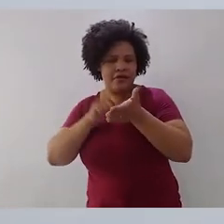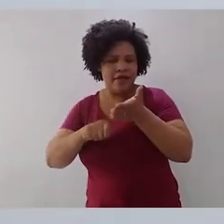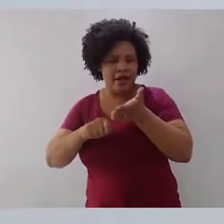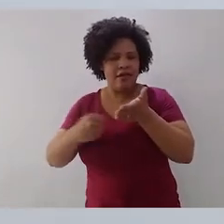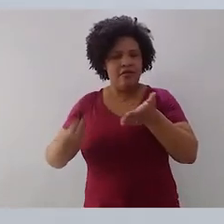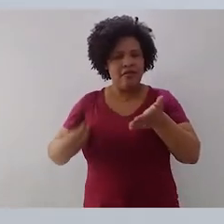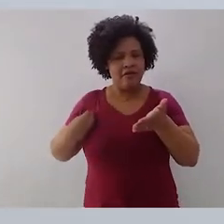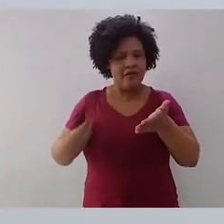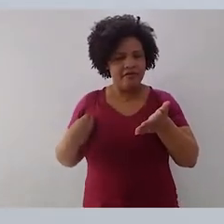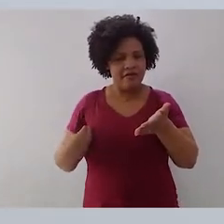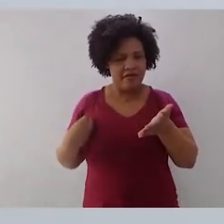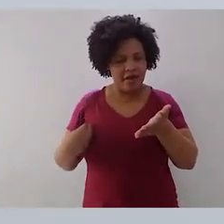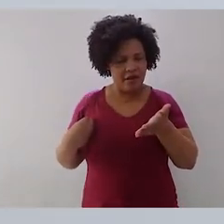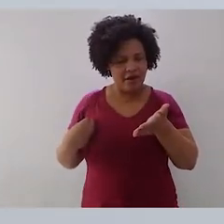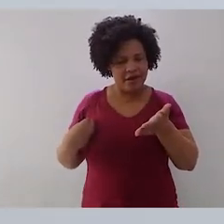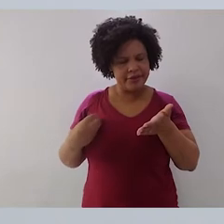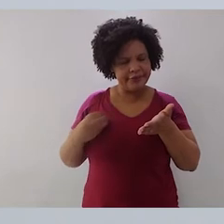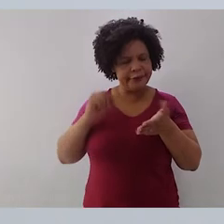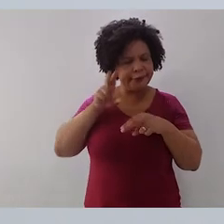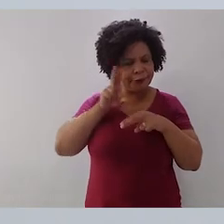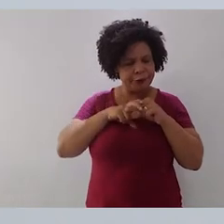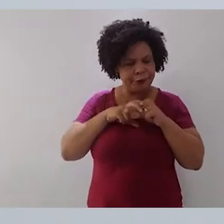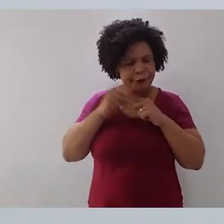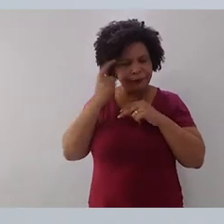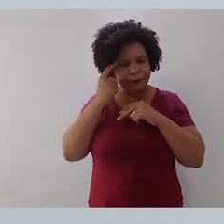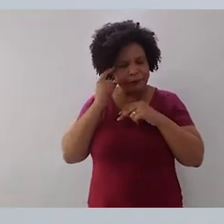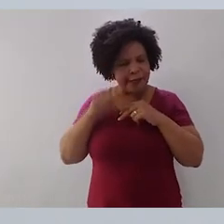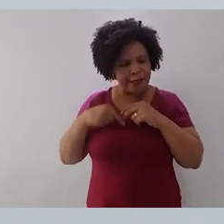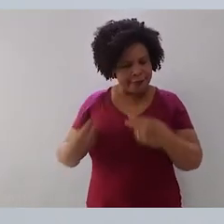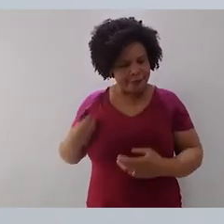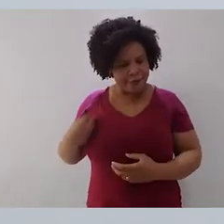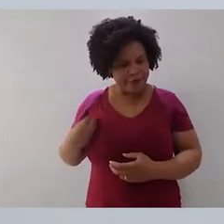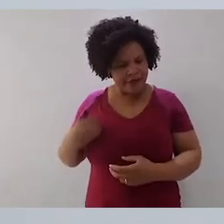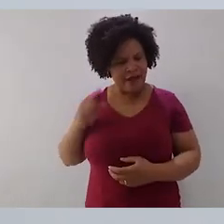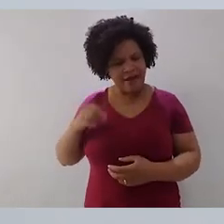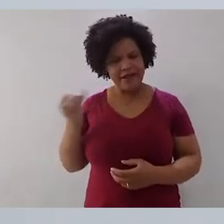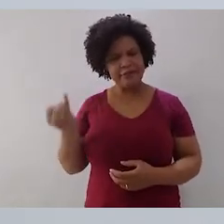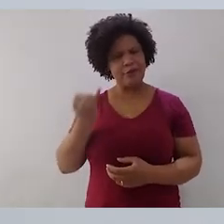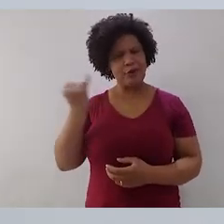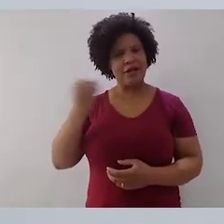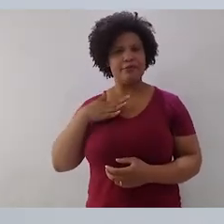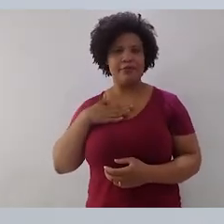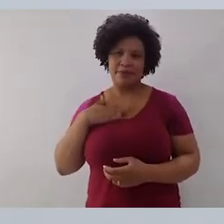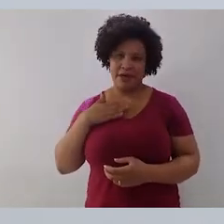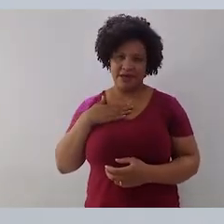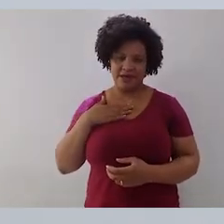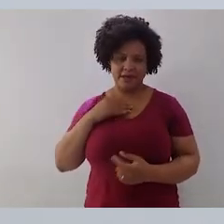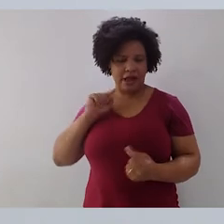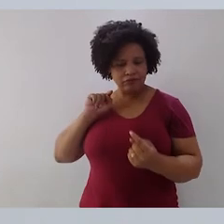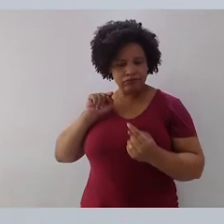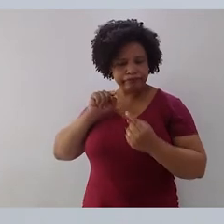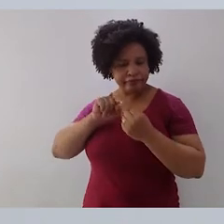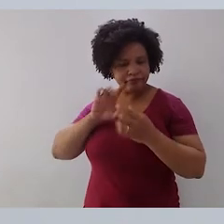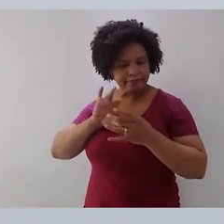aquilo que ele de fato está passando é o que ele viveu, é o que é importante para ele, se está em sintonia com a